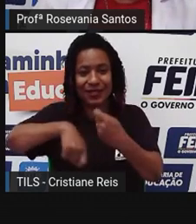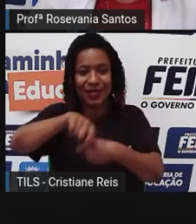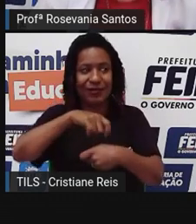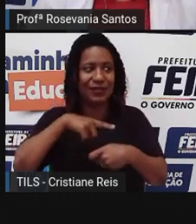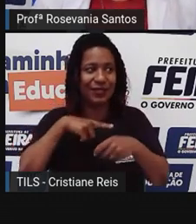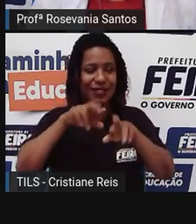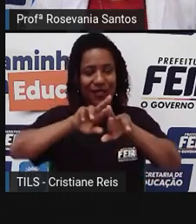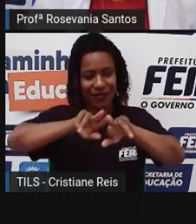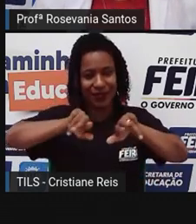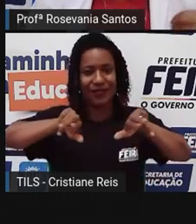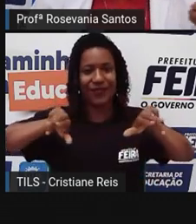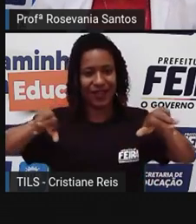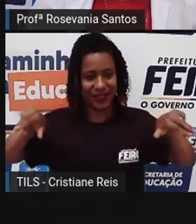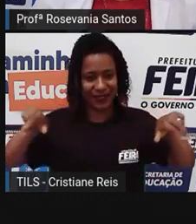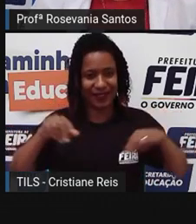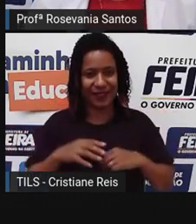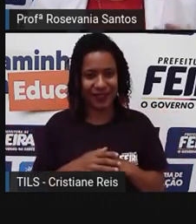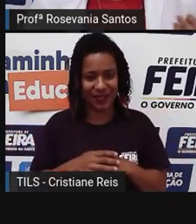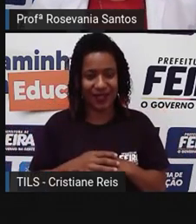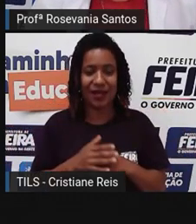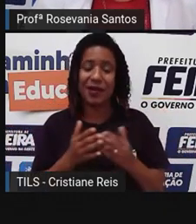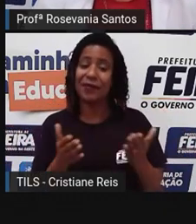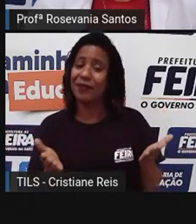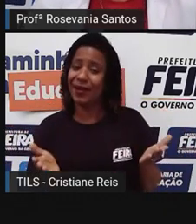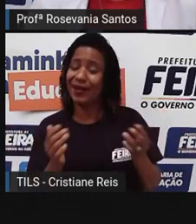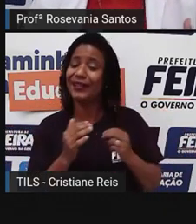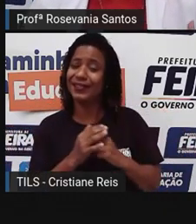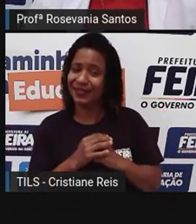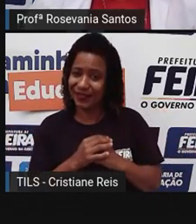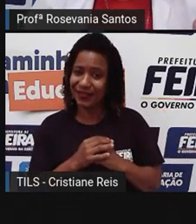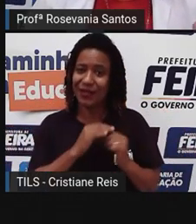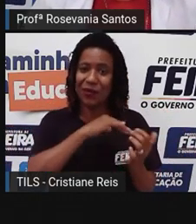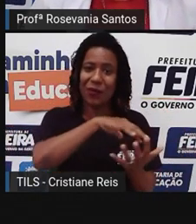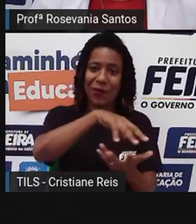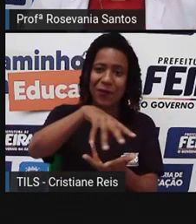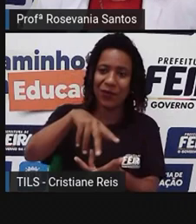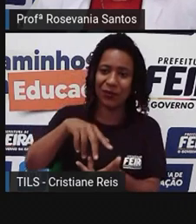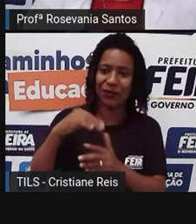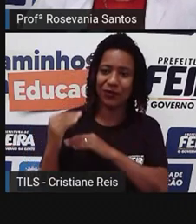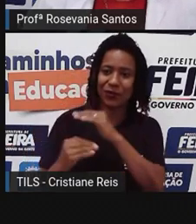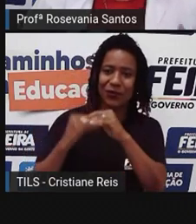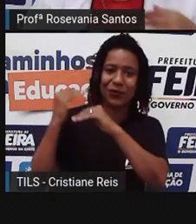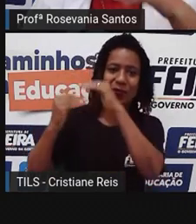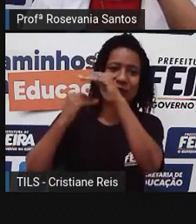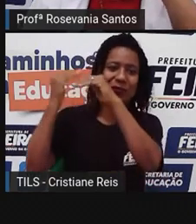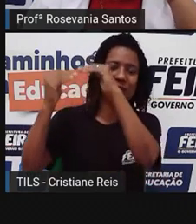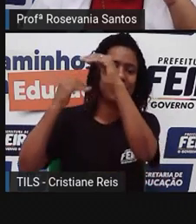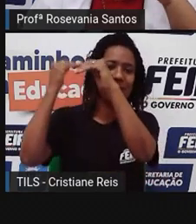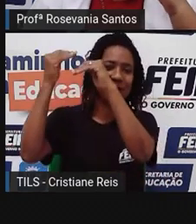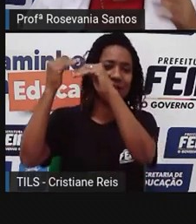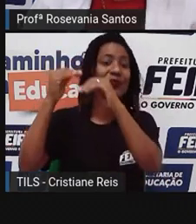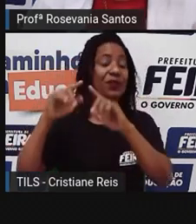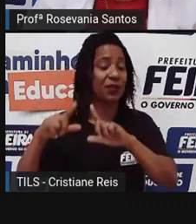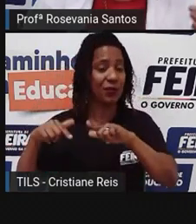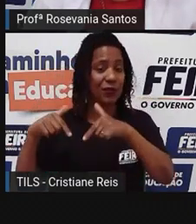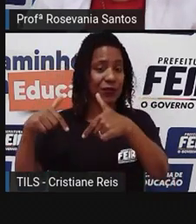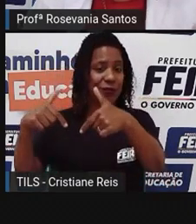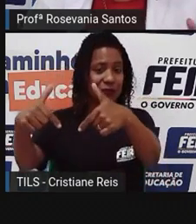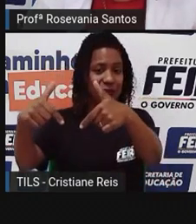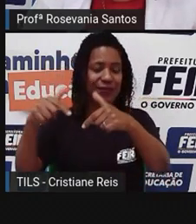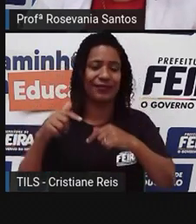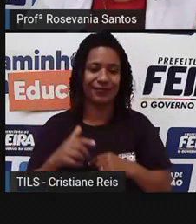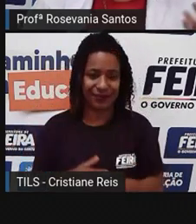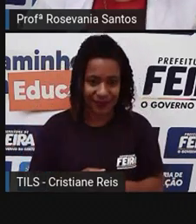aí, o mundo começou a se evoluir, a gente já, né, embora dizer assim, estava passando dessa